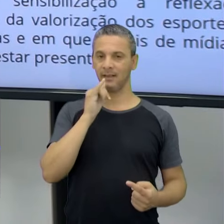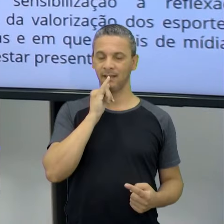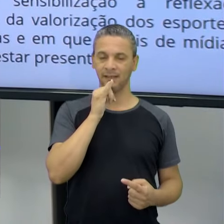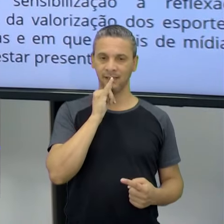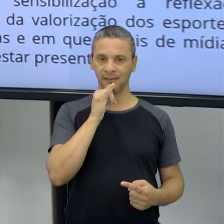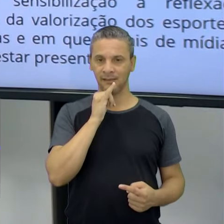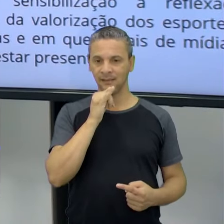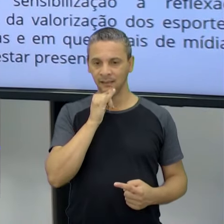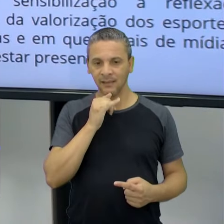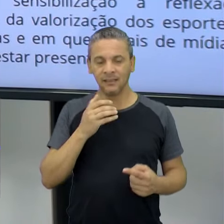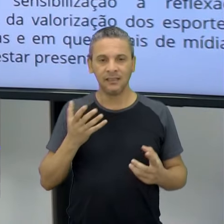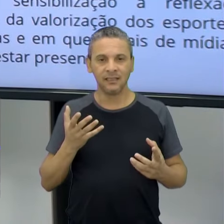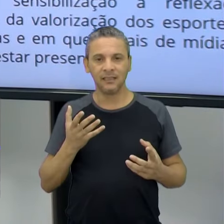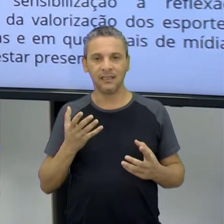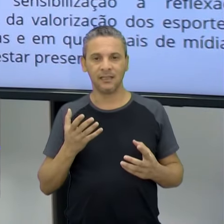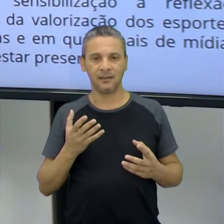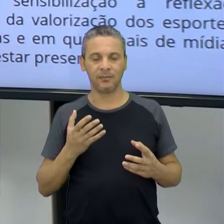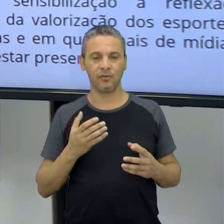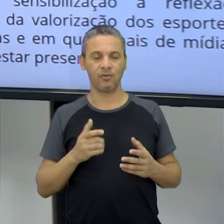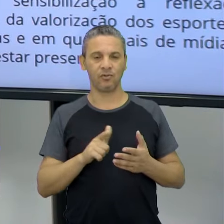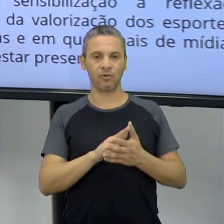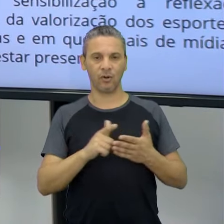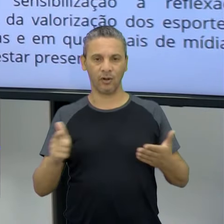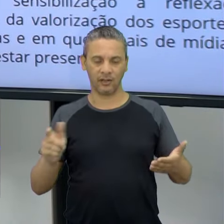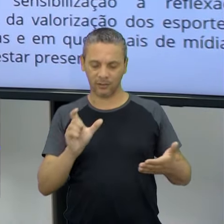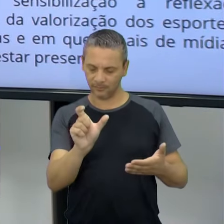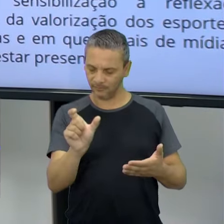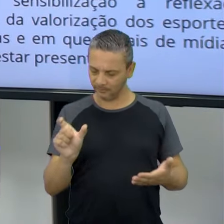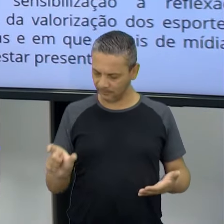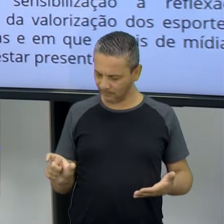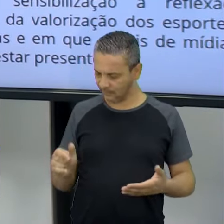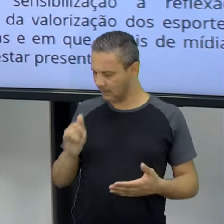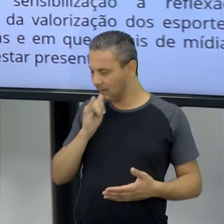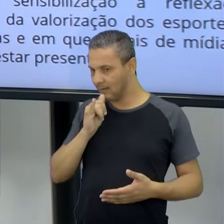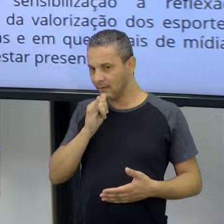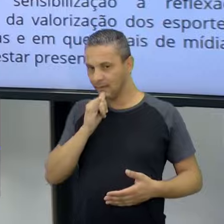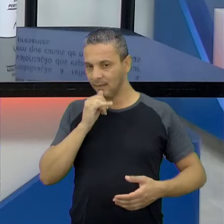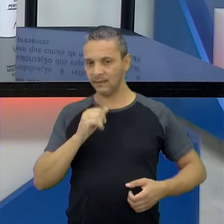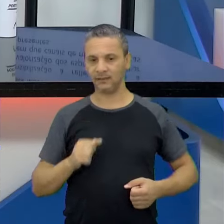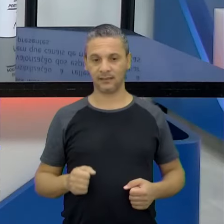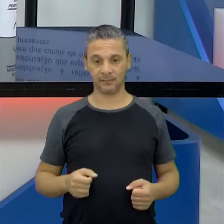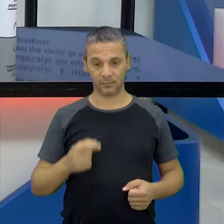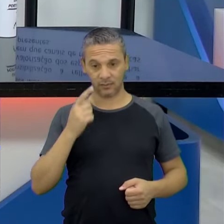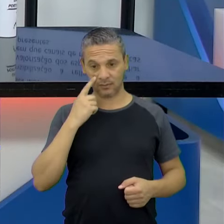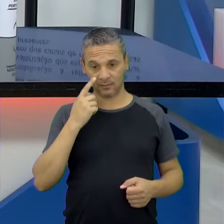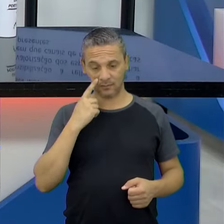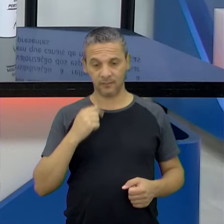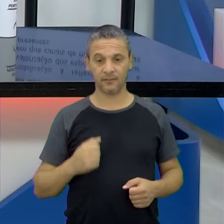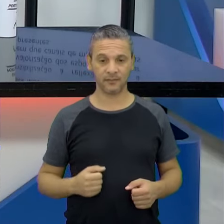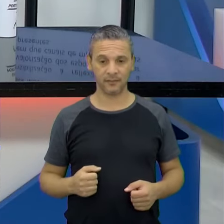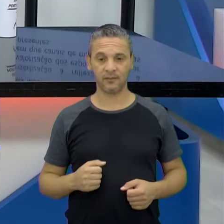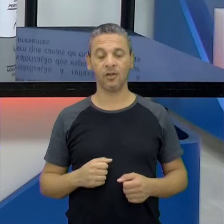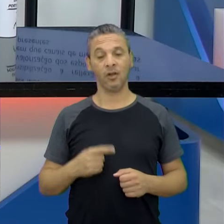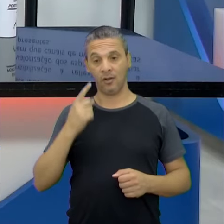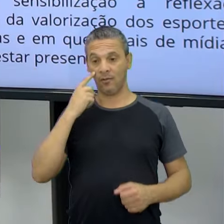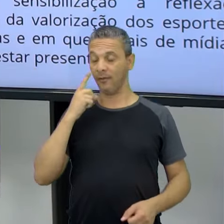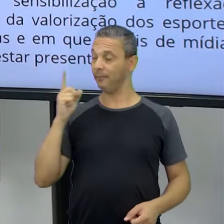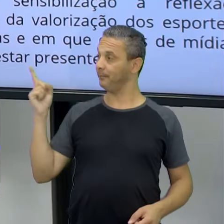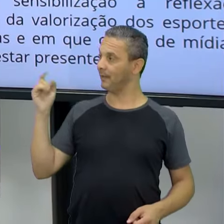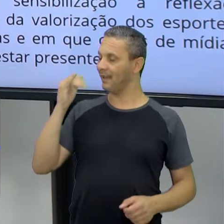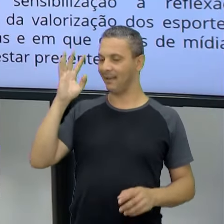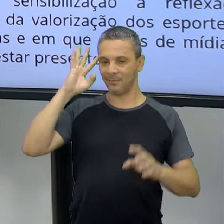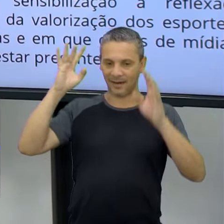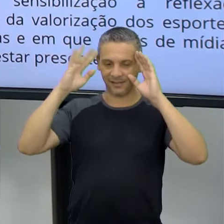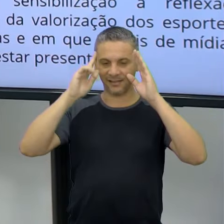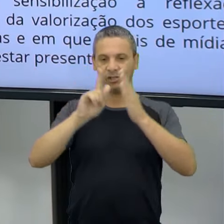nasceu naquela parte de baixo do jornal, naquele cantinho. Posso dar um exemplo? Sim, a parte bem inferior mesmo. Aqui, tem aqui o jornal, quando você abre